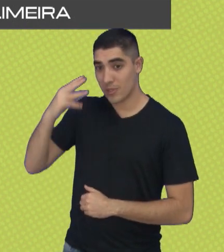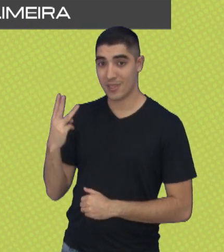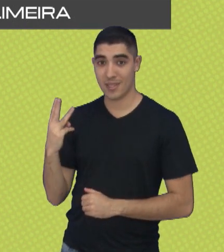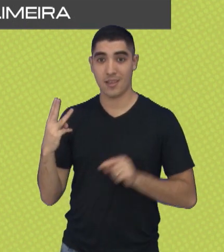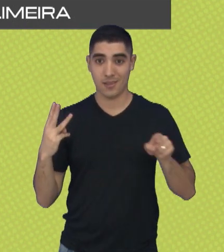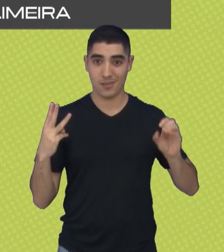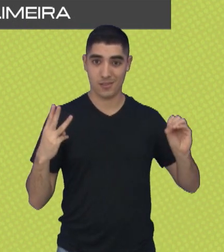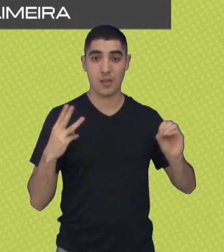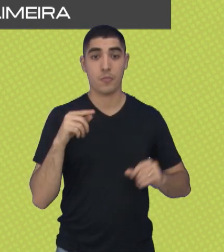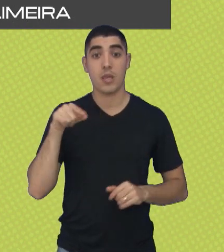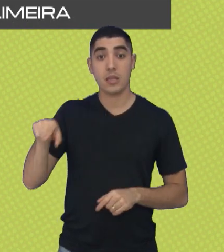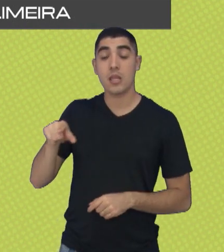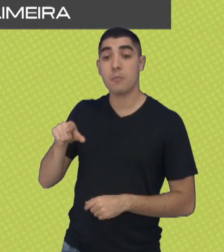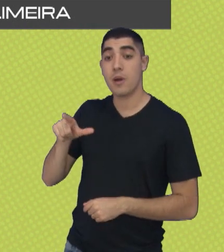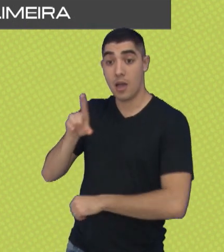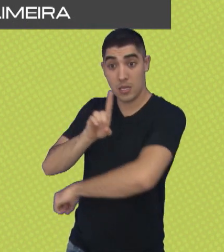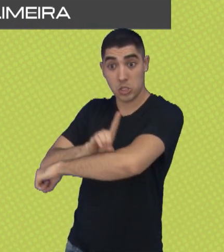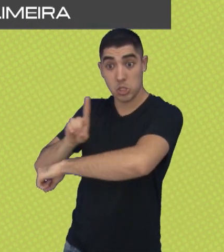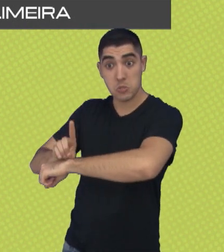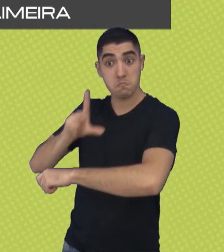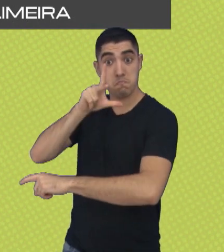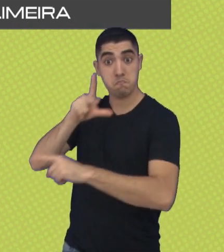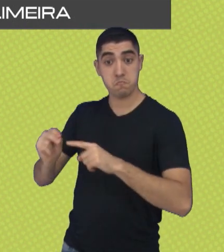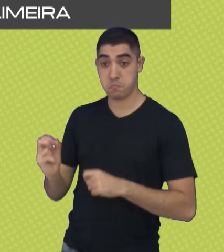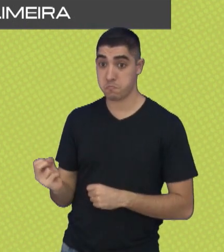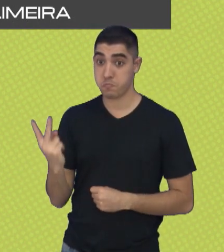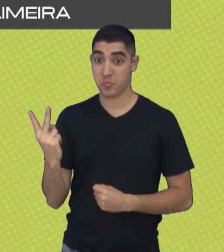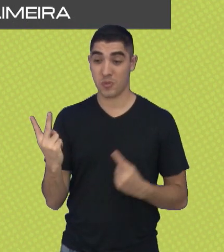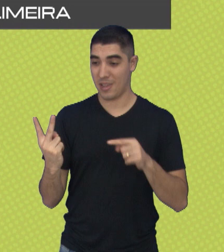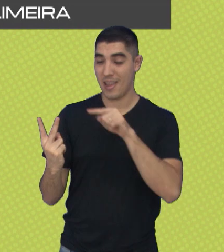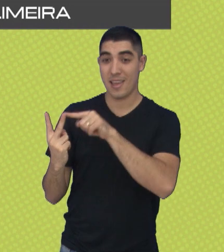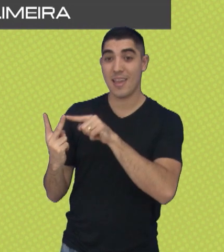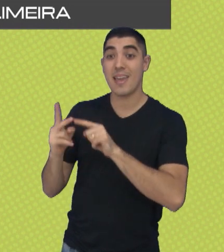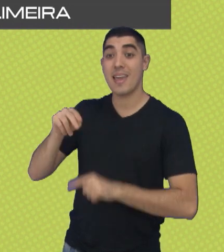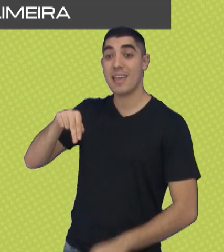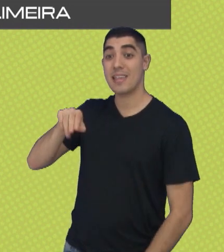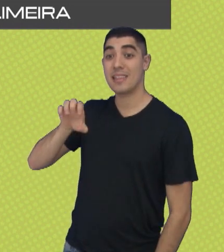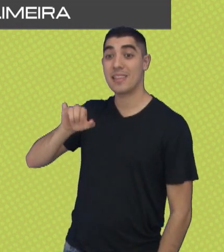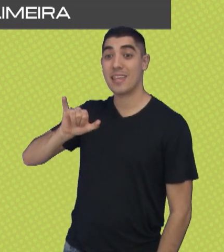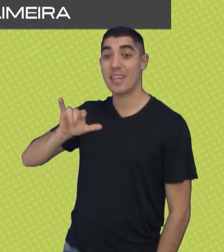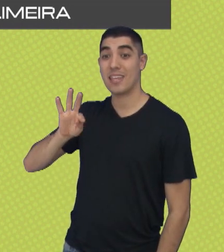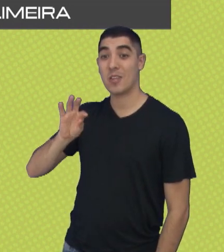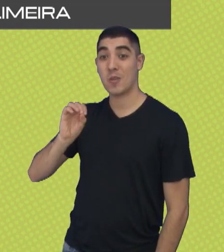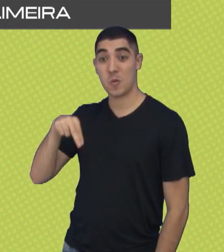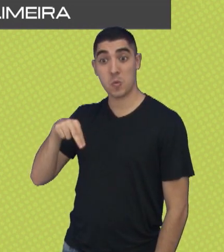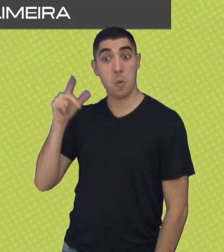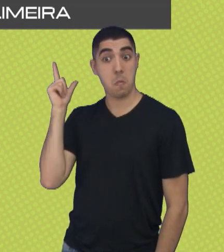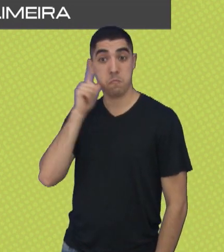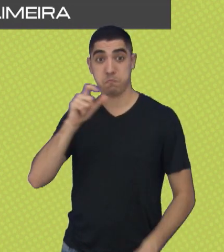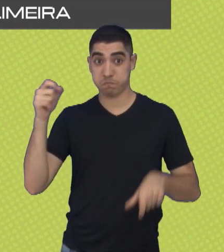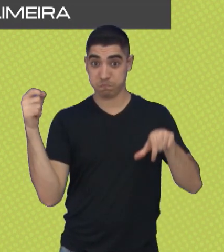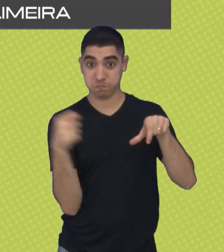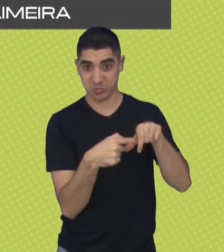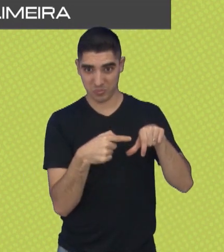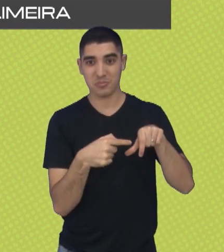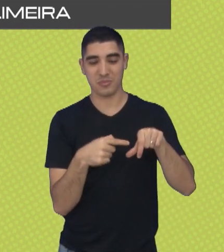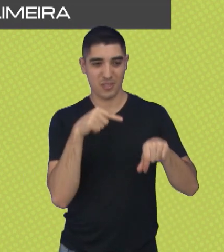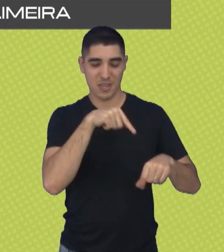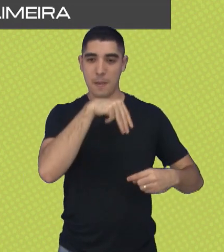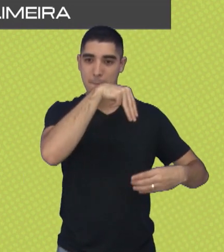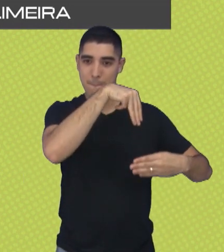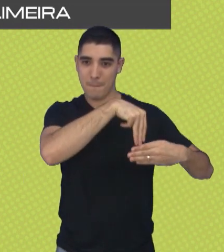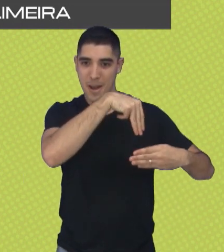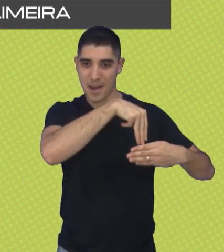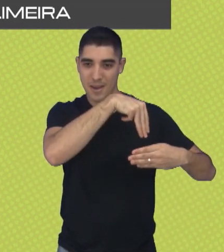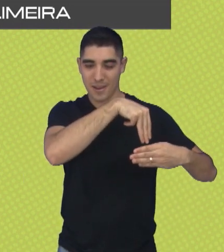Santa virou para cima do Maringá, gol do Neilton, que beleza. Aquele mesmo, do Santos. Diziam que era o novo Neymar, aquela coisa toda, que no Água Santa, ele virou o jogo aí